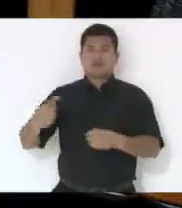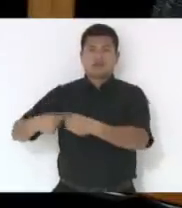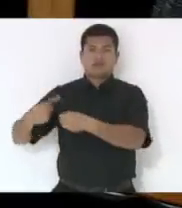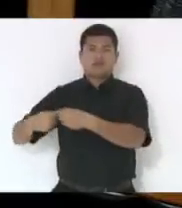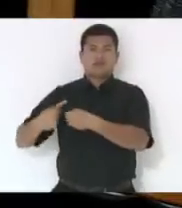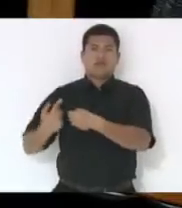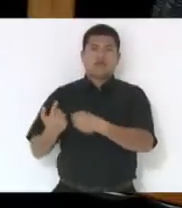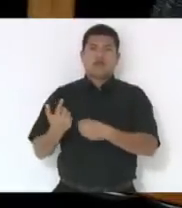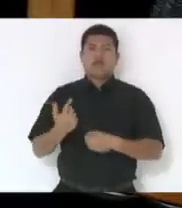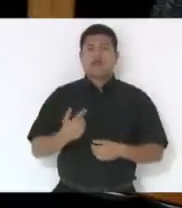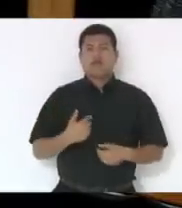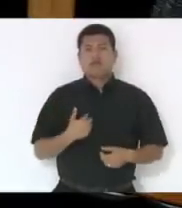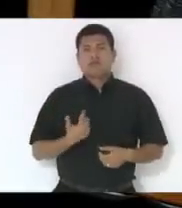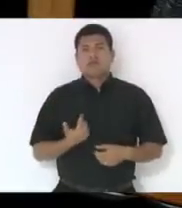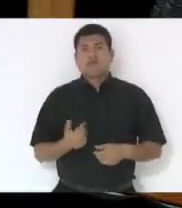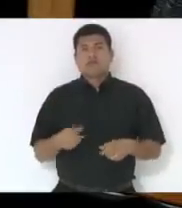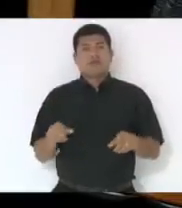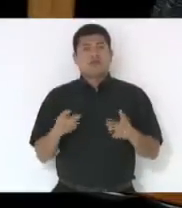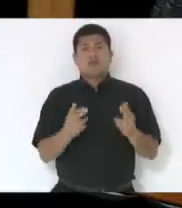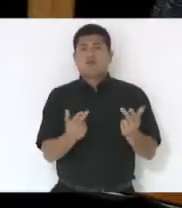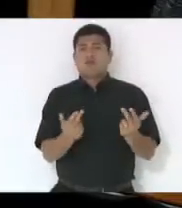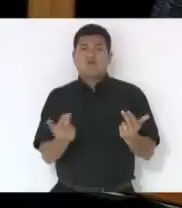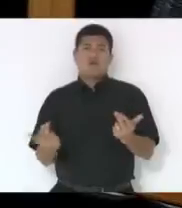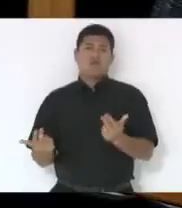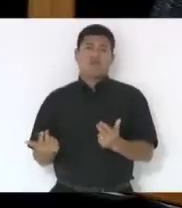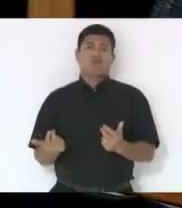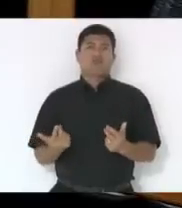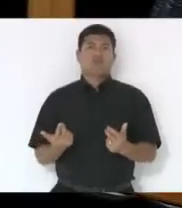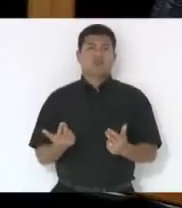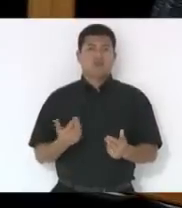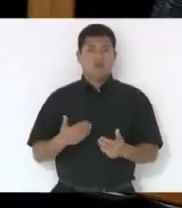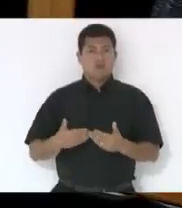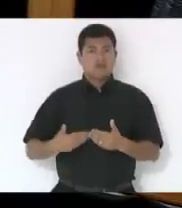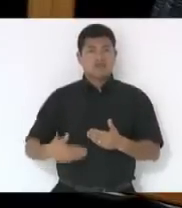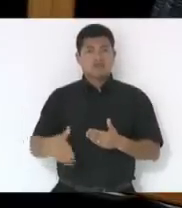a onda que também tem os mesmos padrões, deputado João Amin,